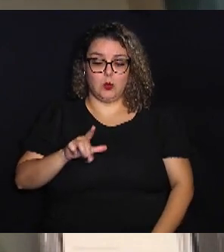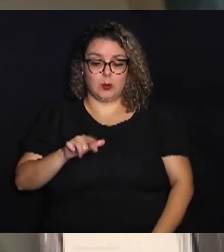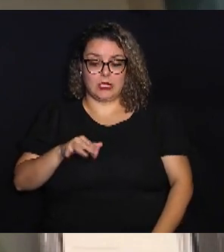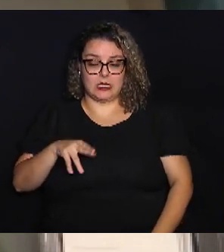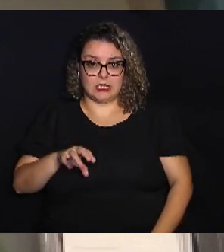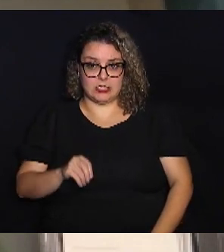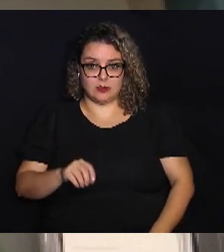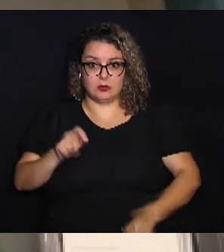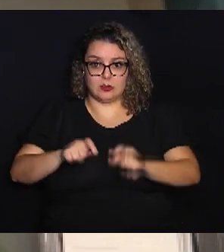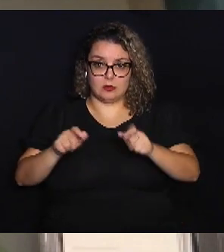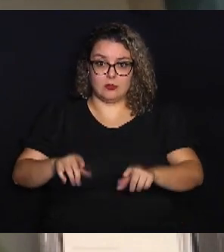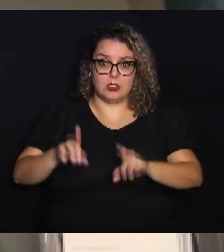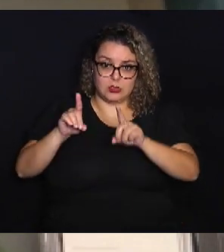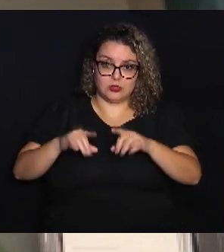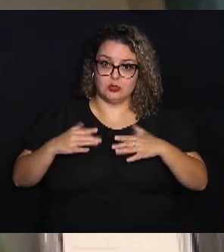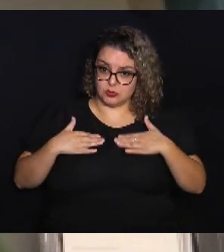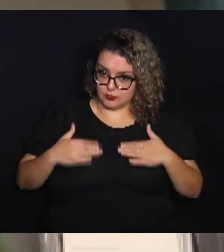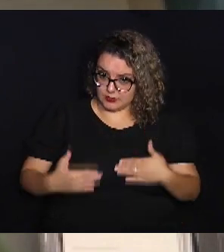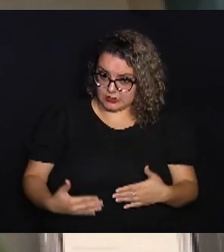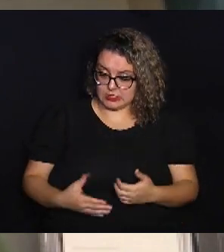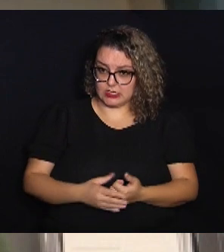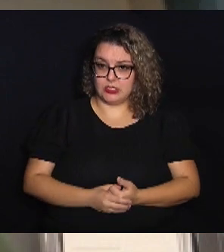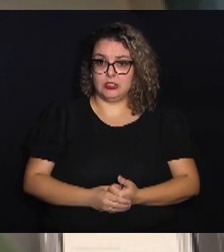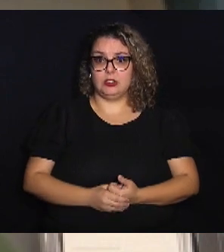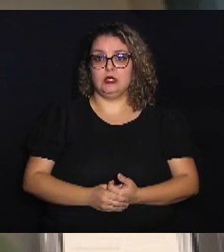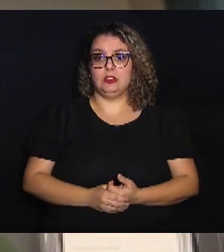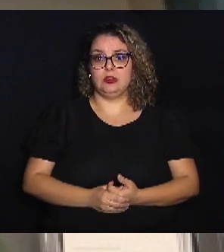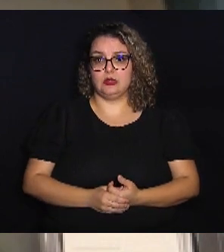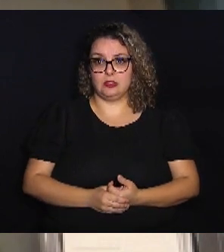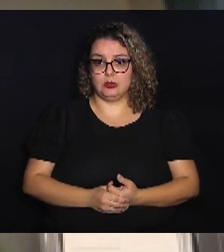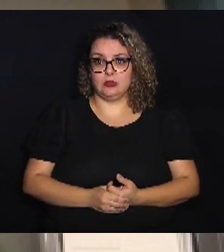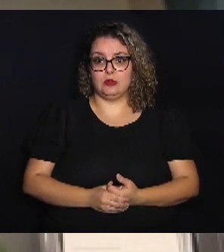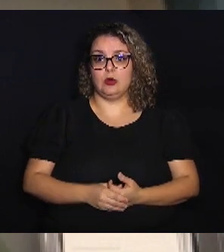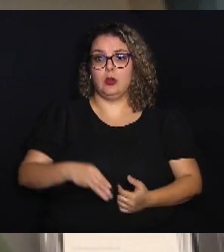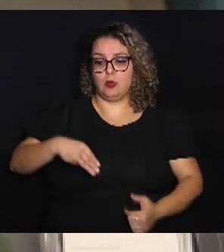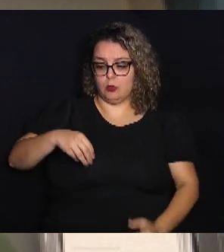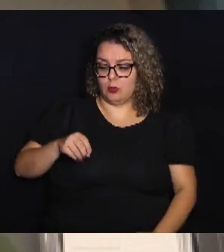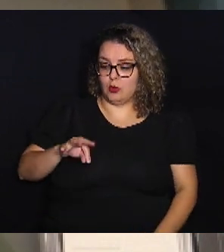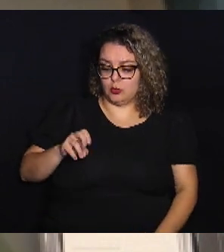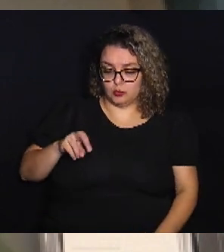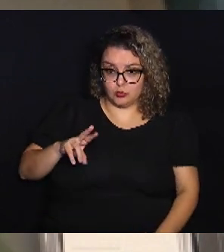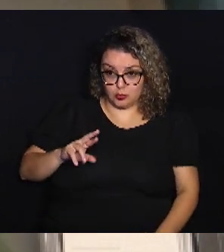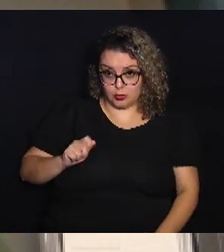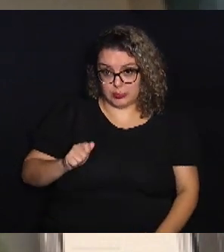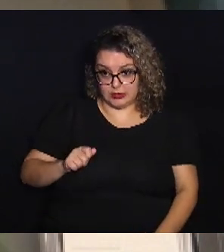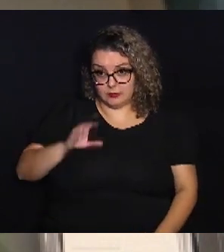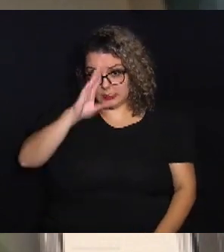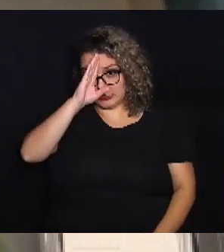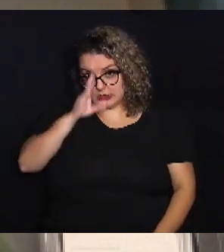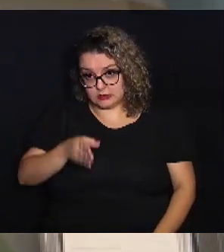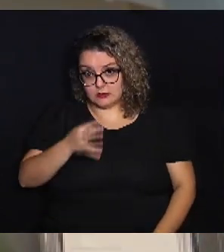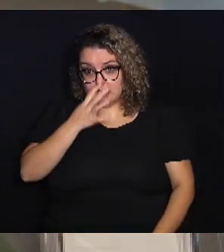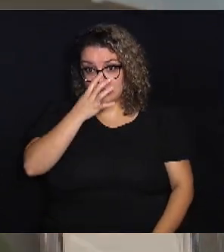da pessoa portadora de deficiência física. Deficiência motora, principalmente,